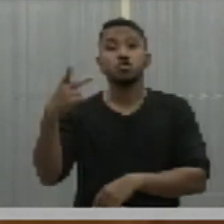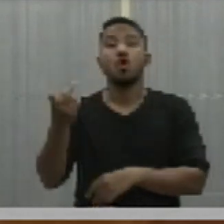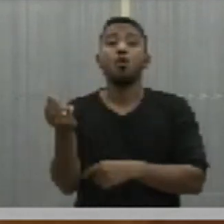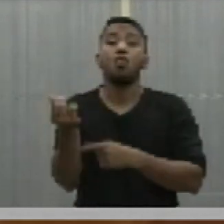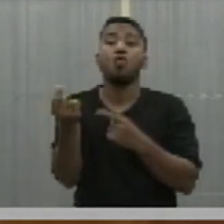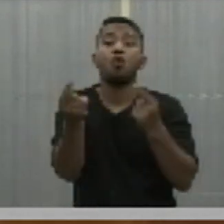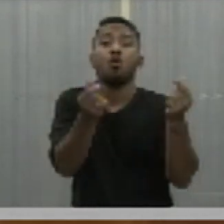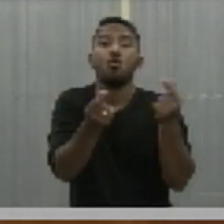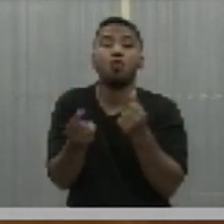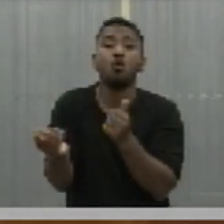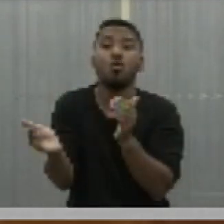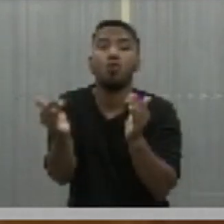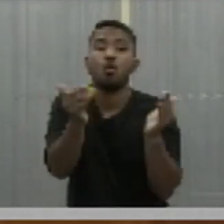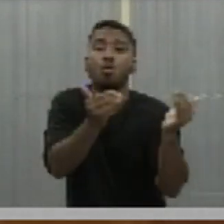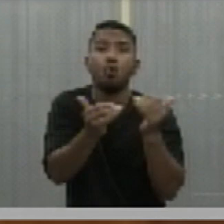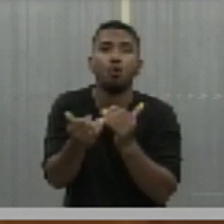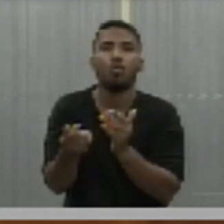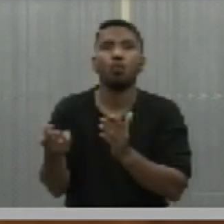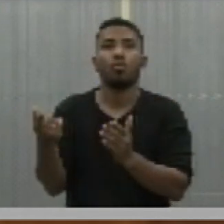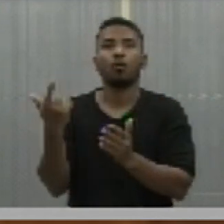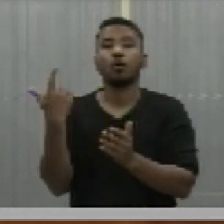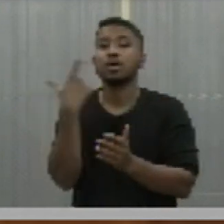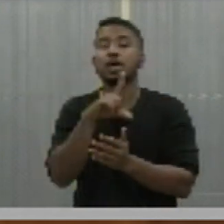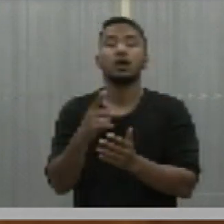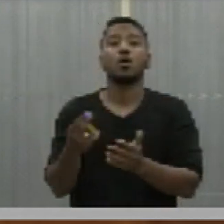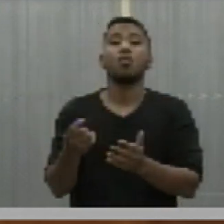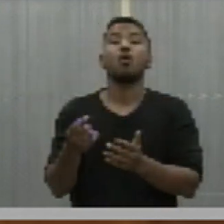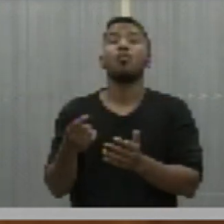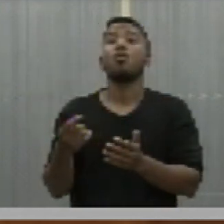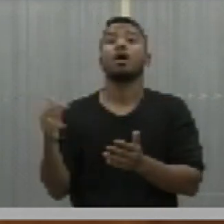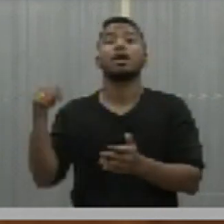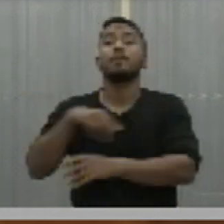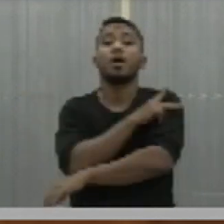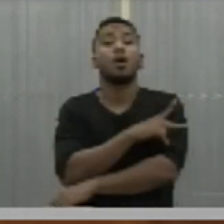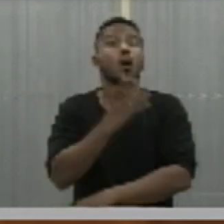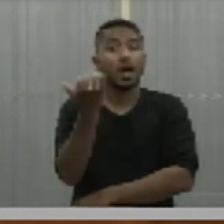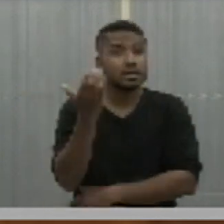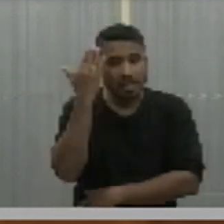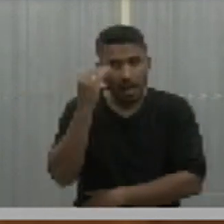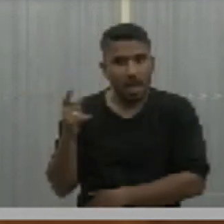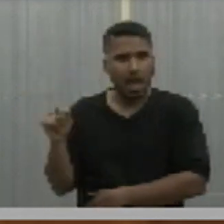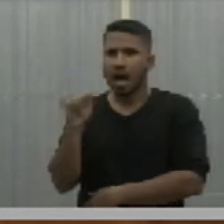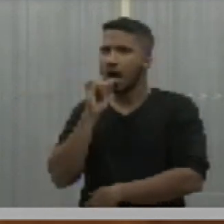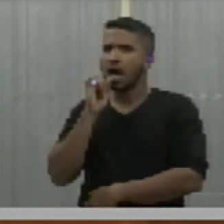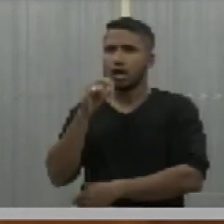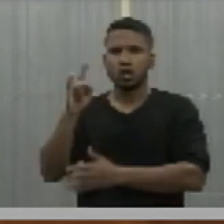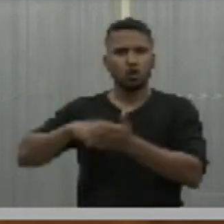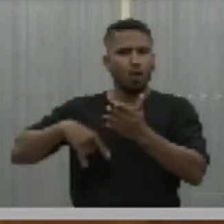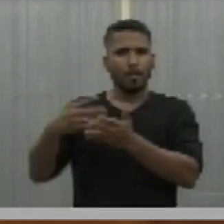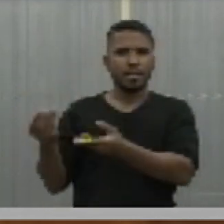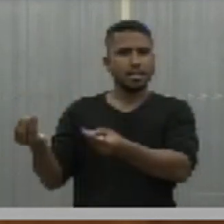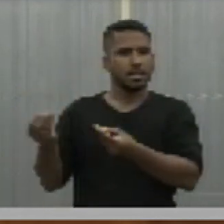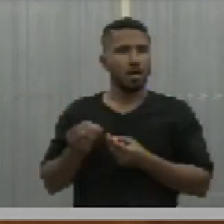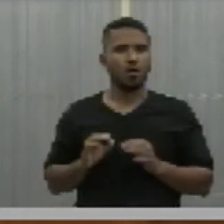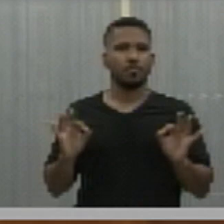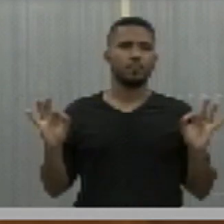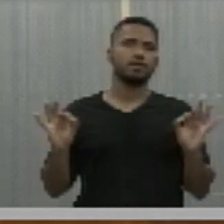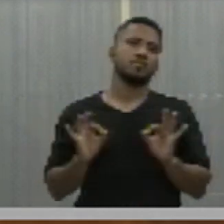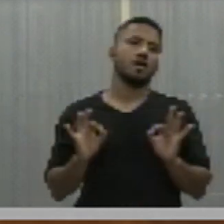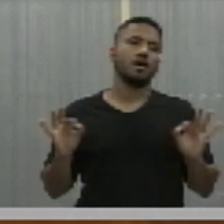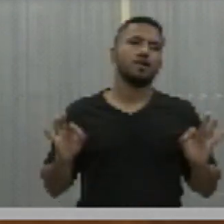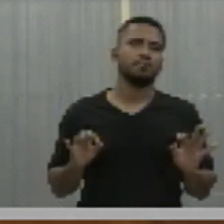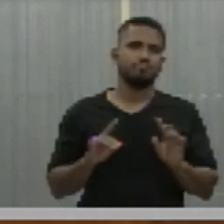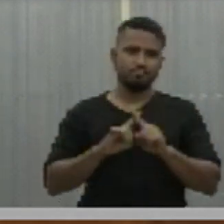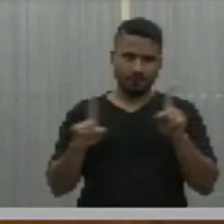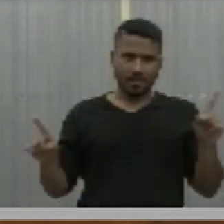que eles têm ganho aqui no Piauí com o fornecimento de energia. Até então eles não entregaram essas informações, mas